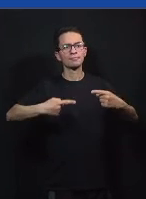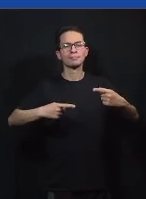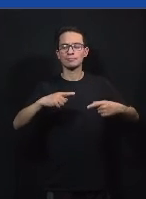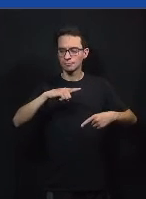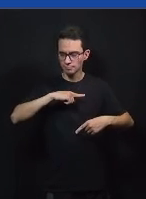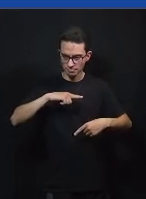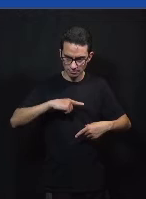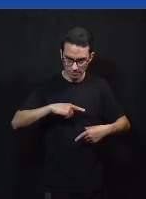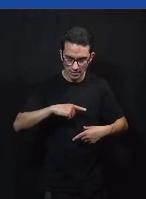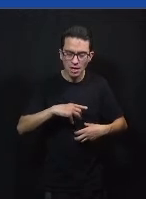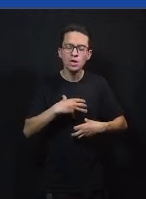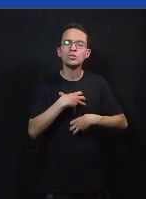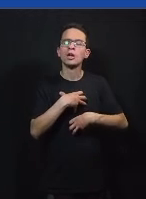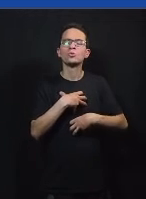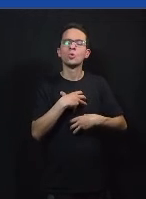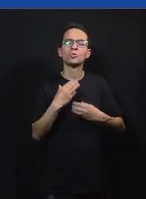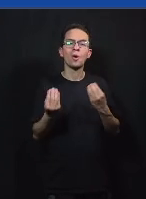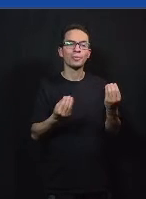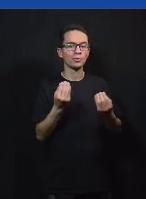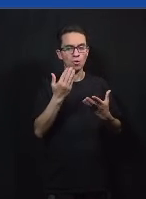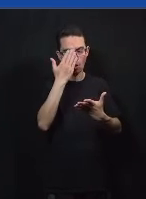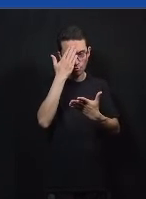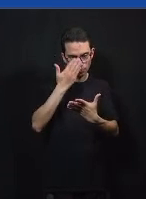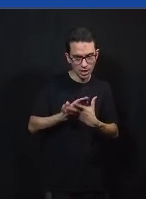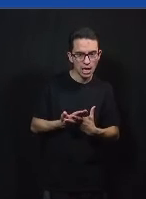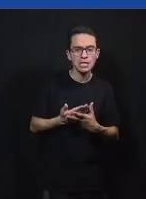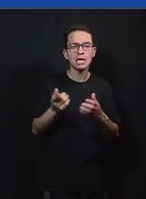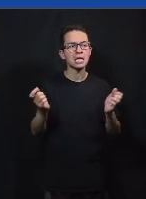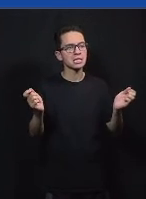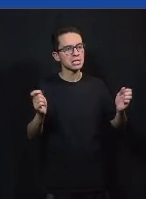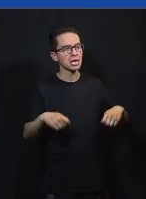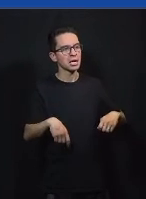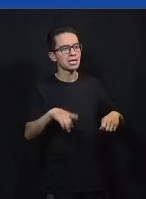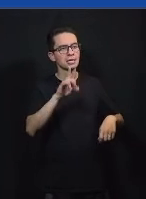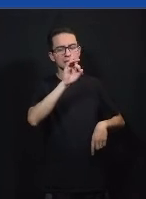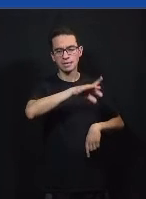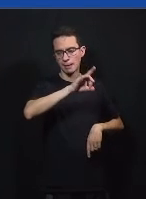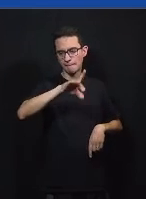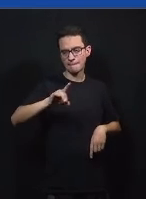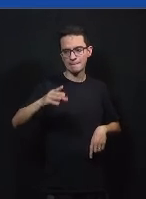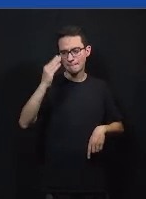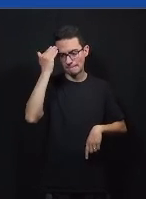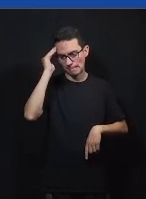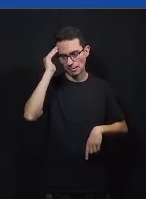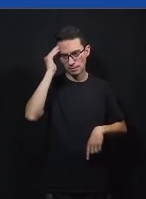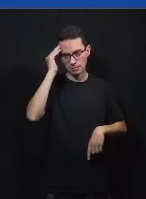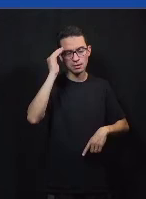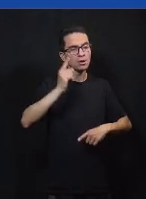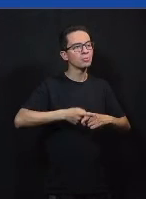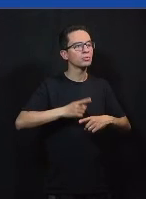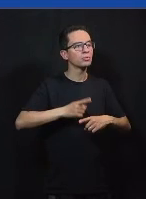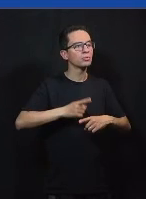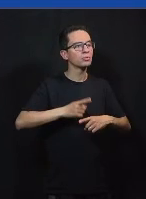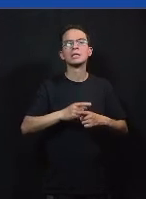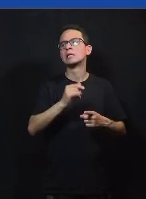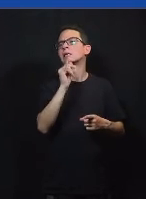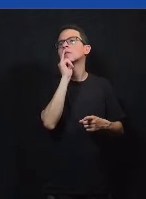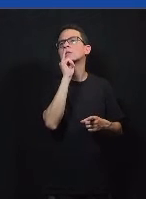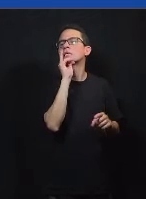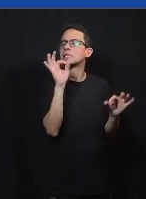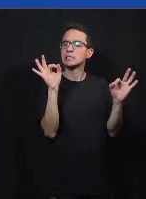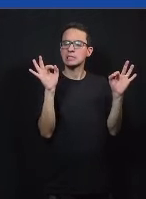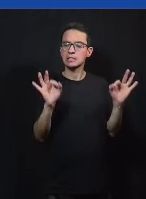é uma forma de você desenvolver essa confiança do indivíduo e deixar o hábito para exercer isso de forma eficaz